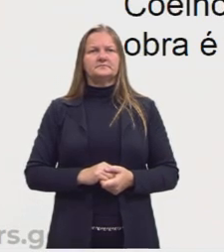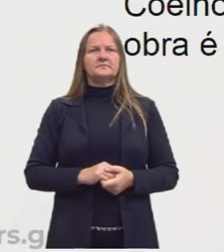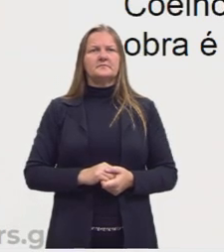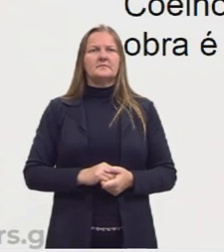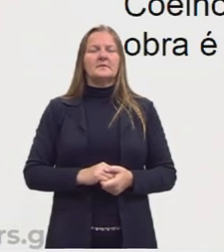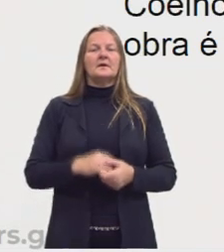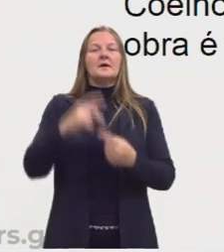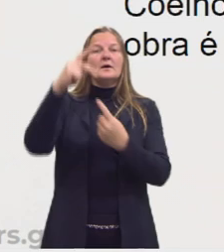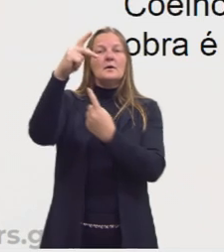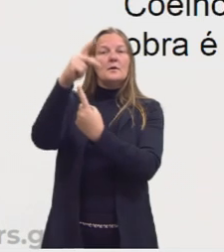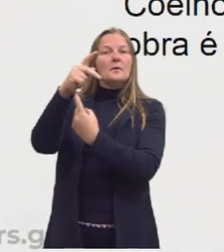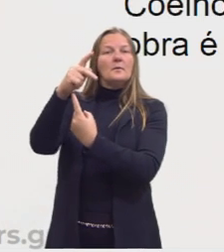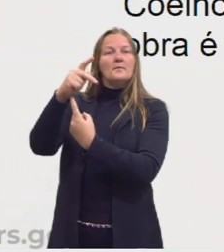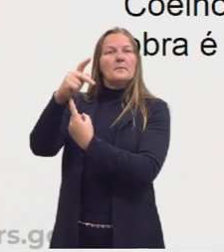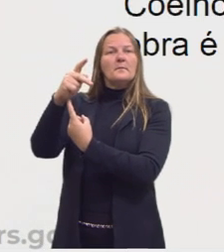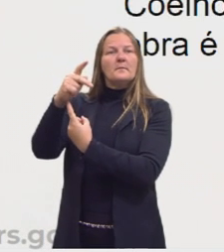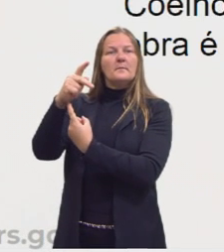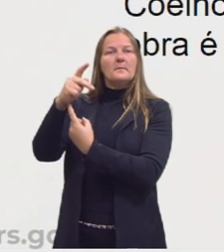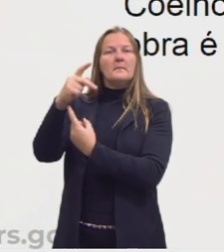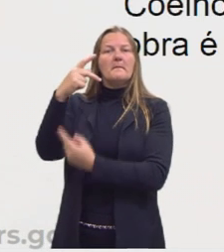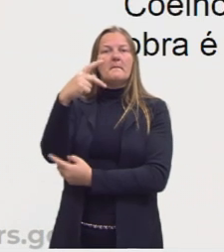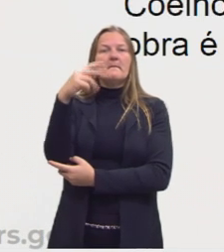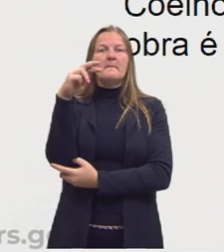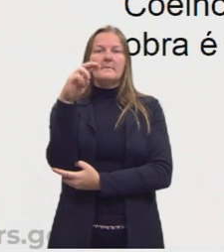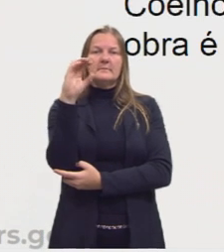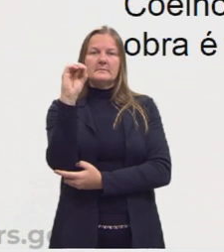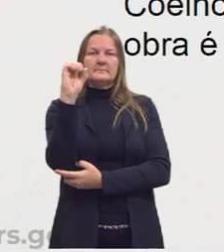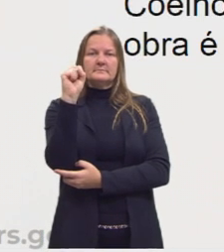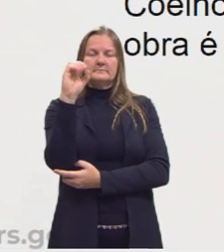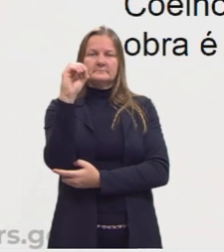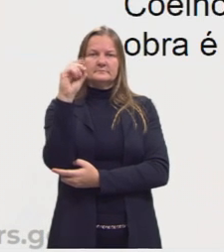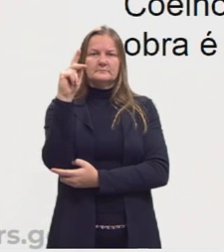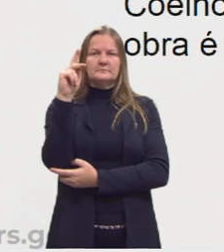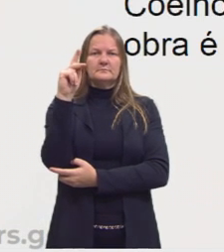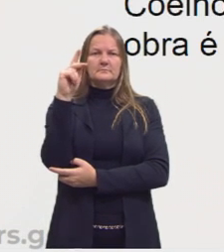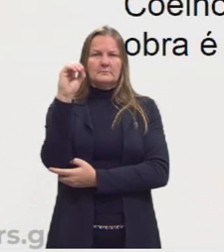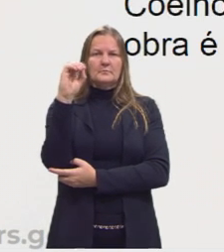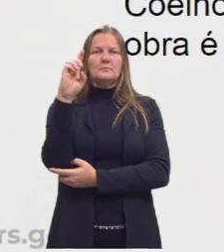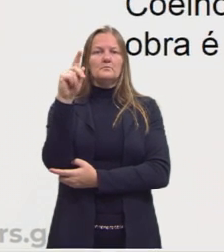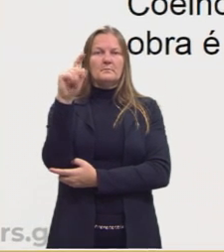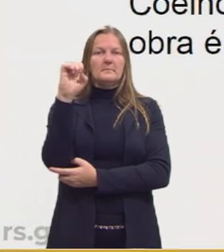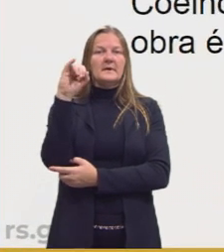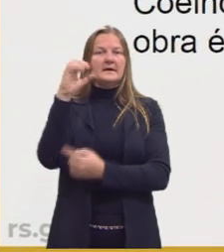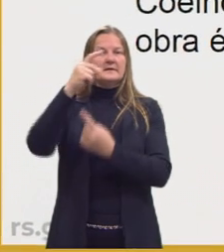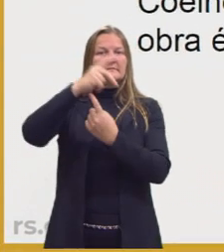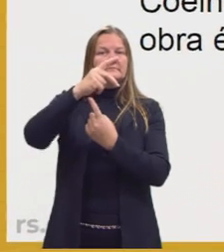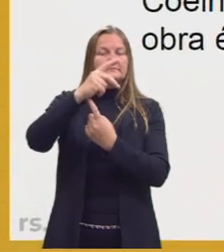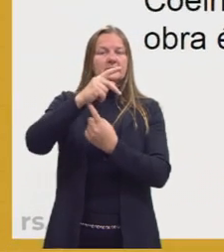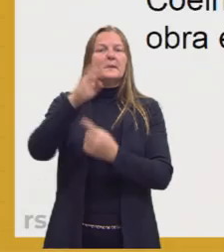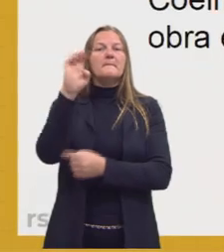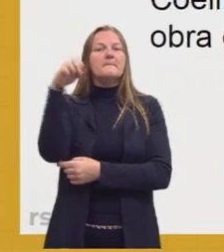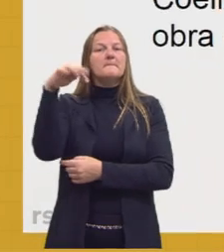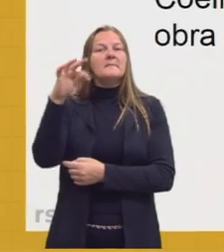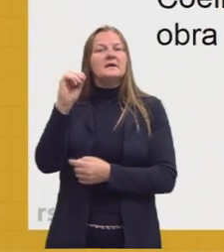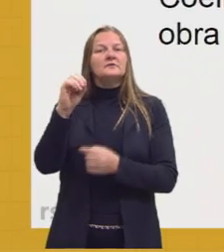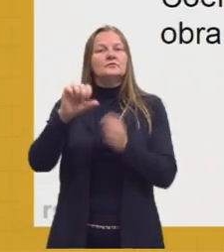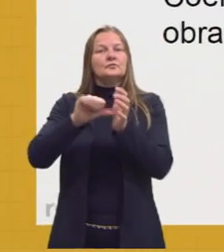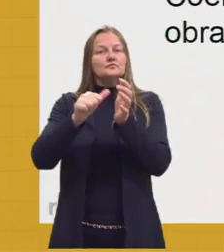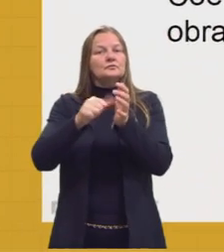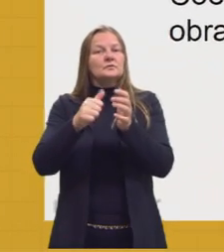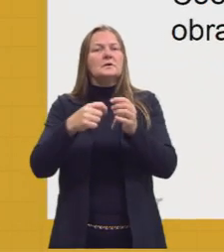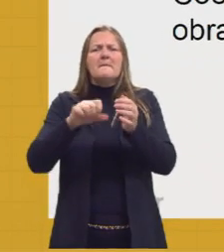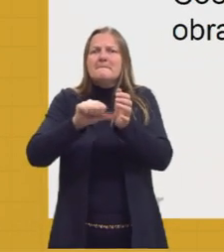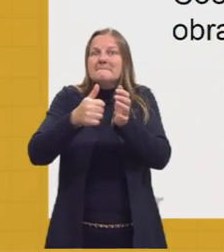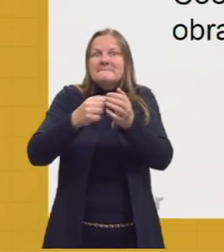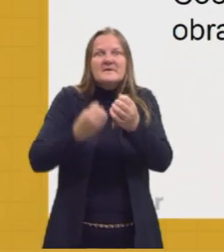Prosopopeia de Bento Teixeira Pinto. Bento Teixeira é quem escreveu o primeiro poema em